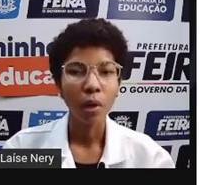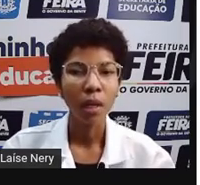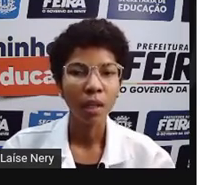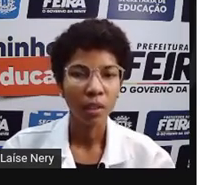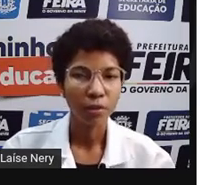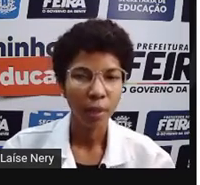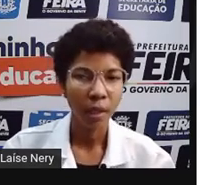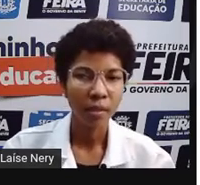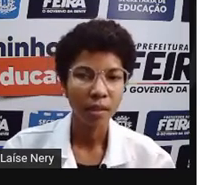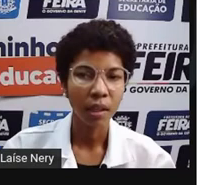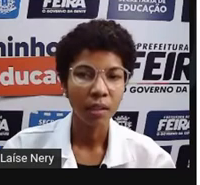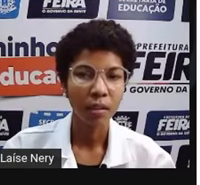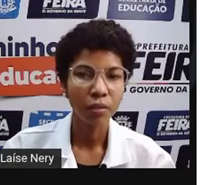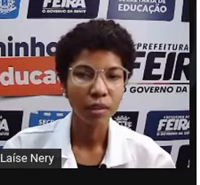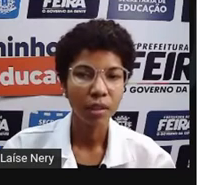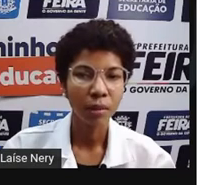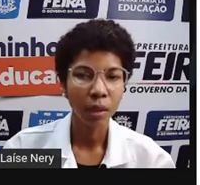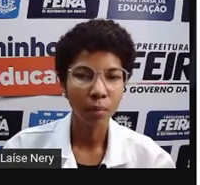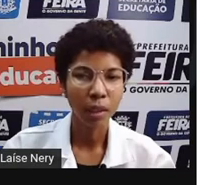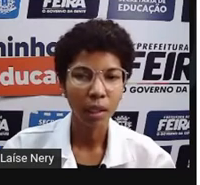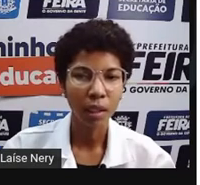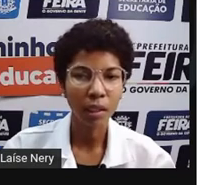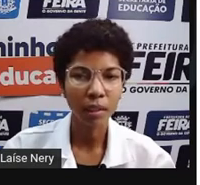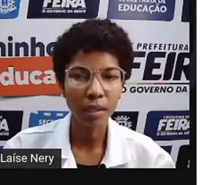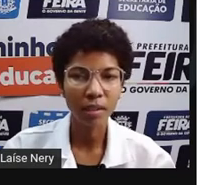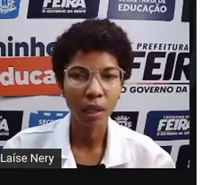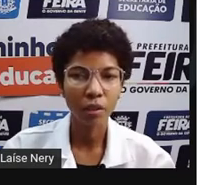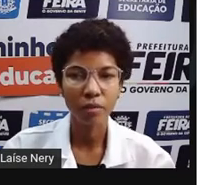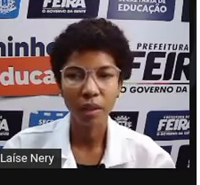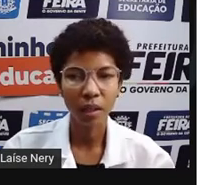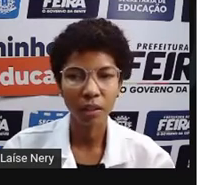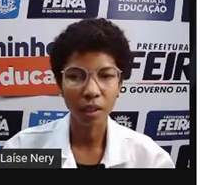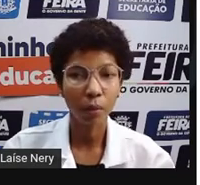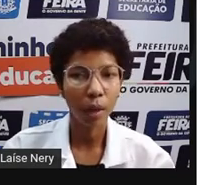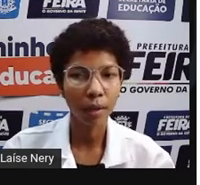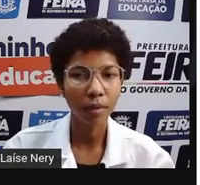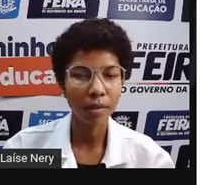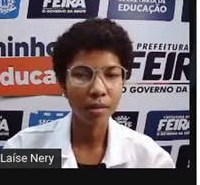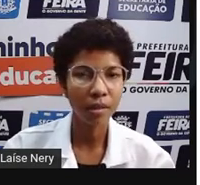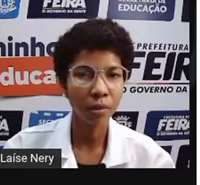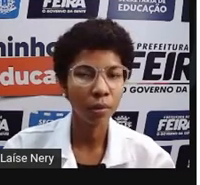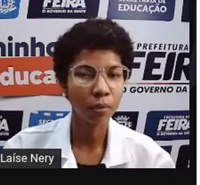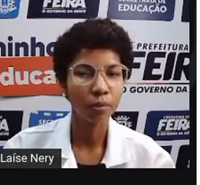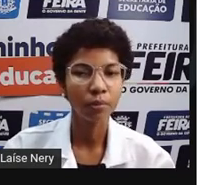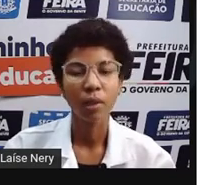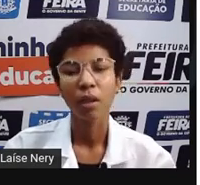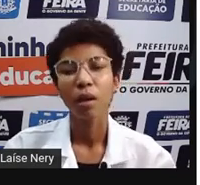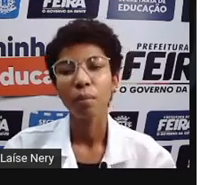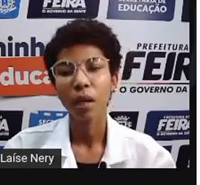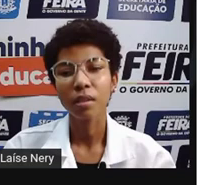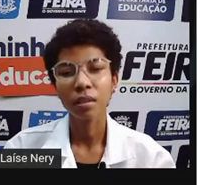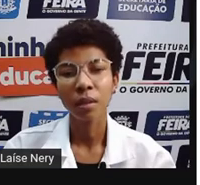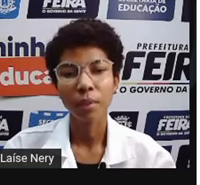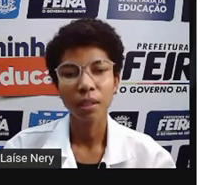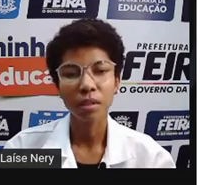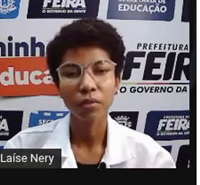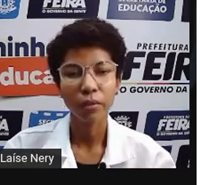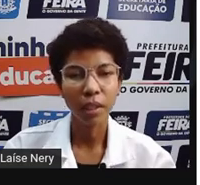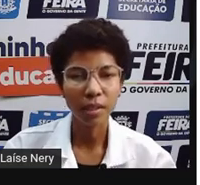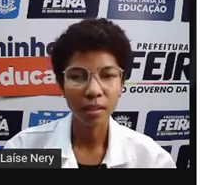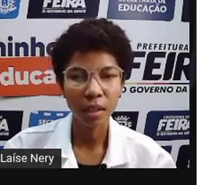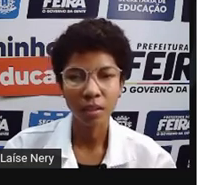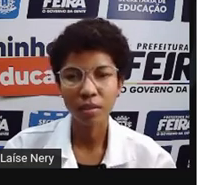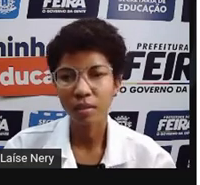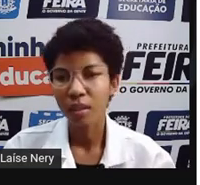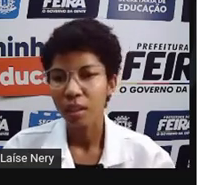Olha aí a diferença entre você ter uma lâmpada incandescente que vai gastar 45 para as lâmpadas